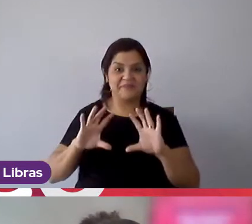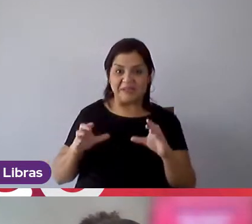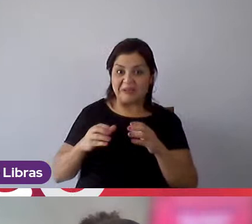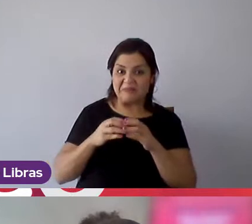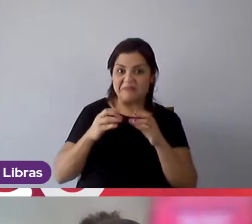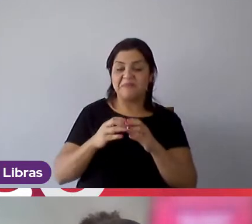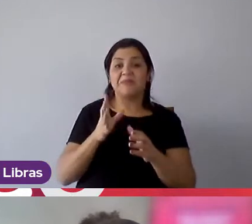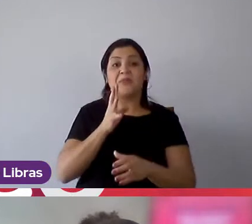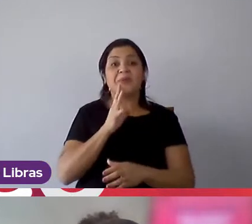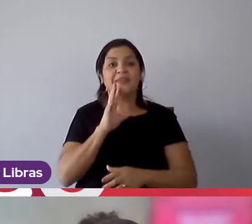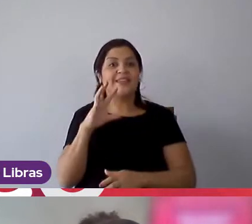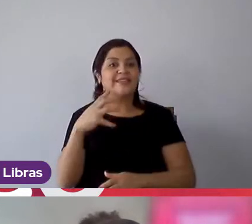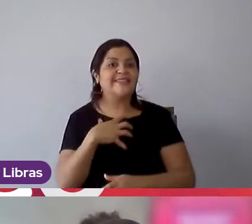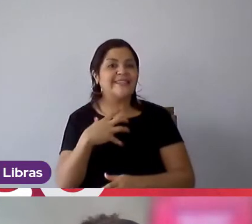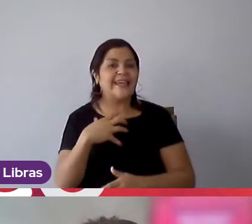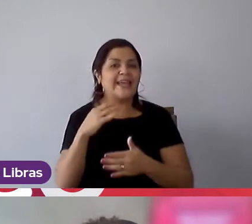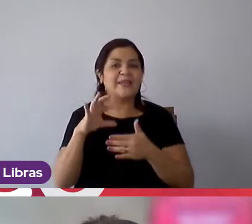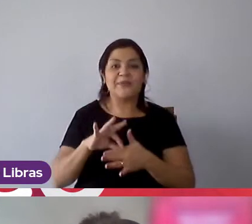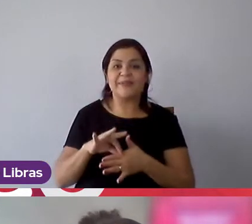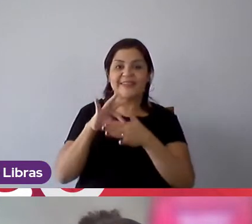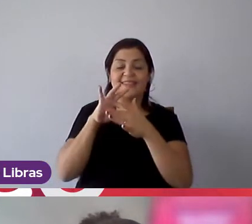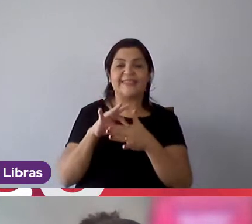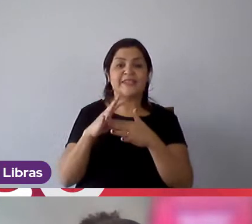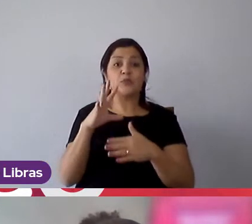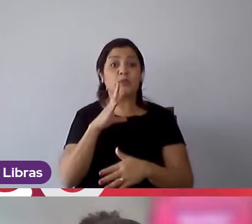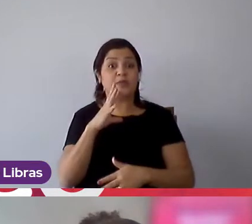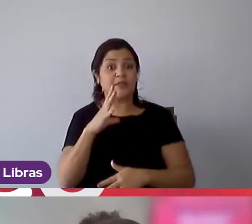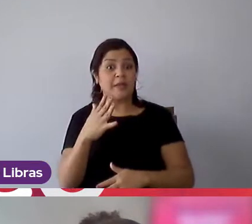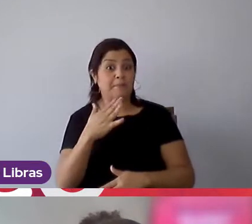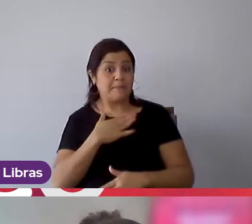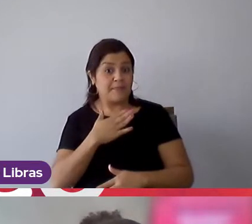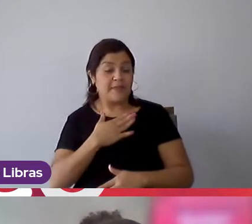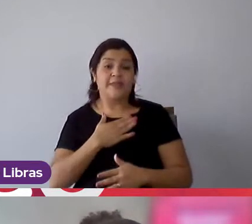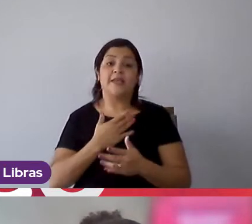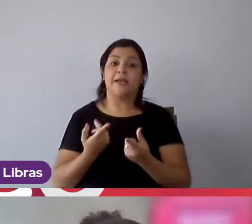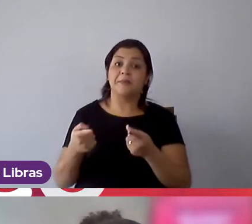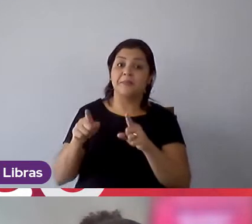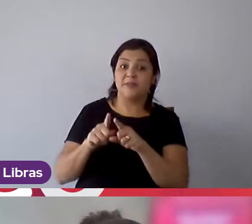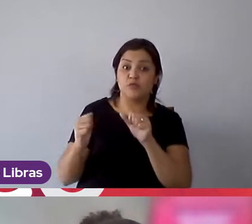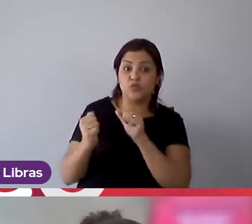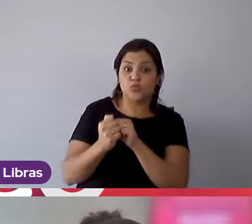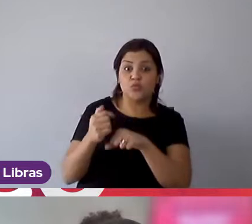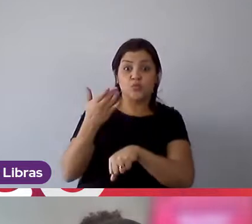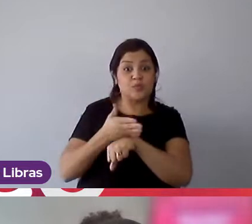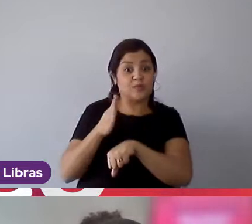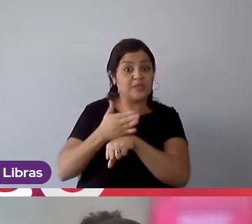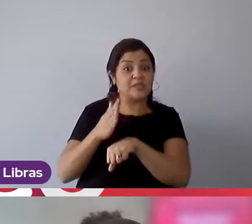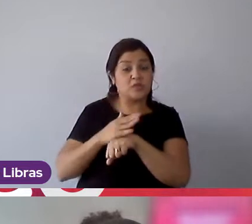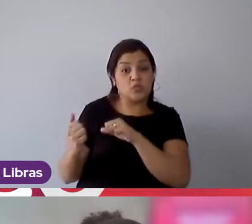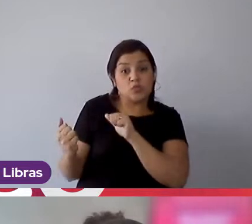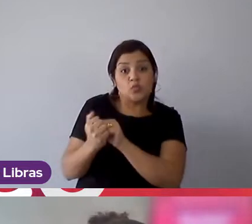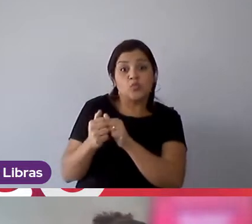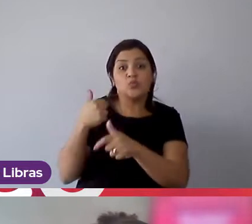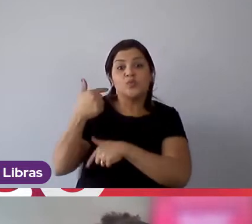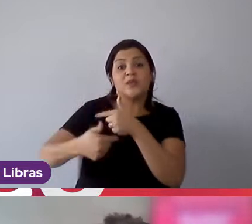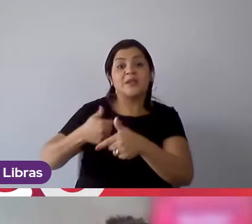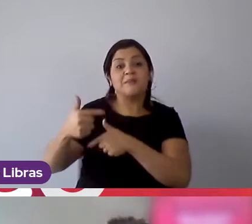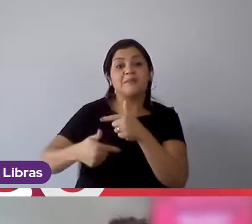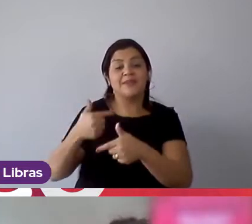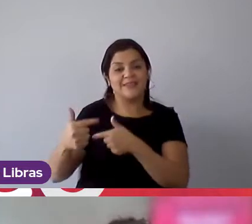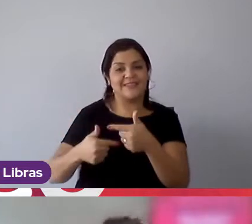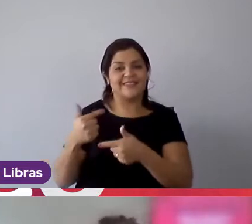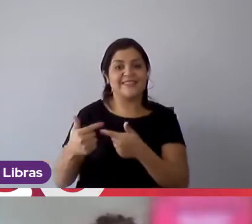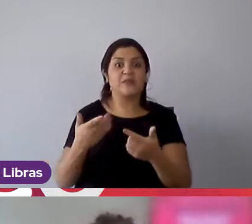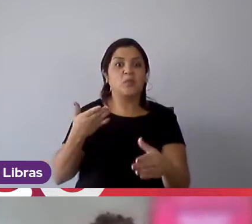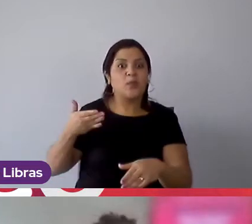conhecer a minha liderança, para conhecer a minha parte, também a minha estagiária que trabalha junto comigo todos os dias e